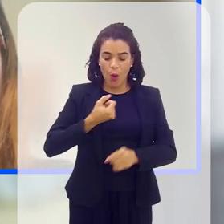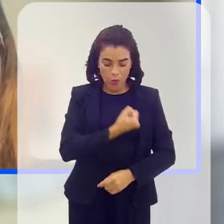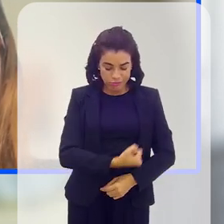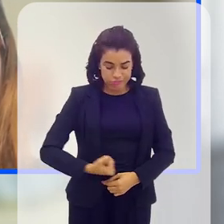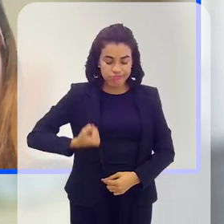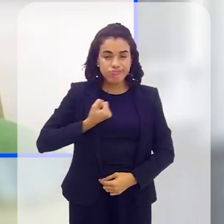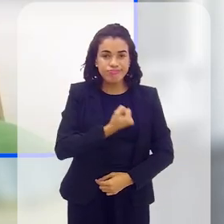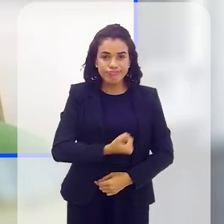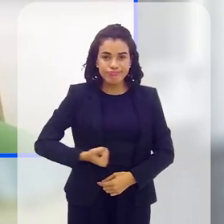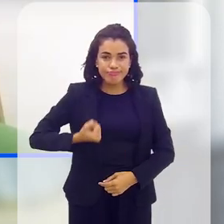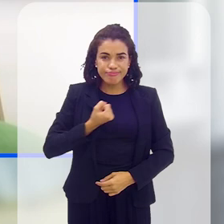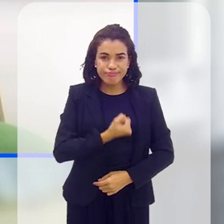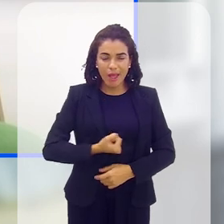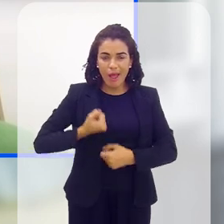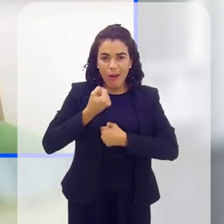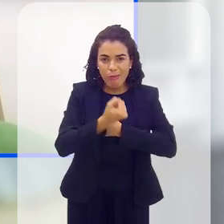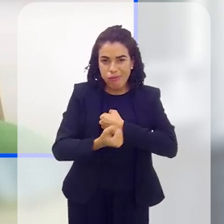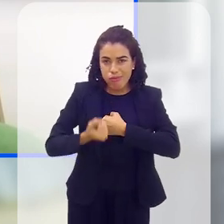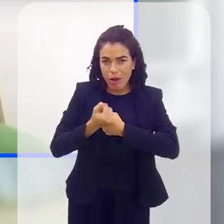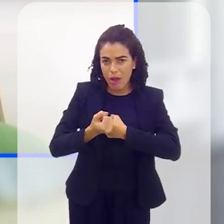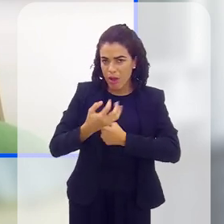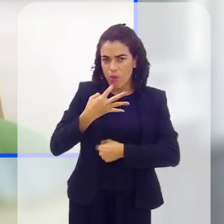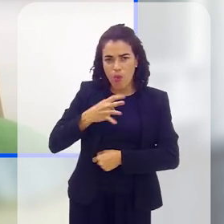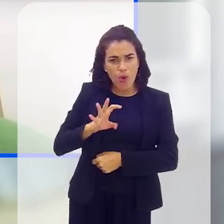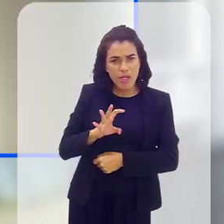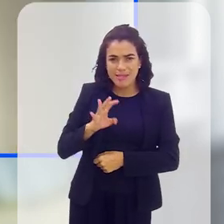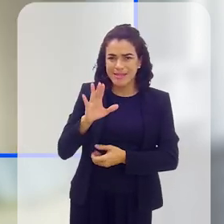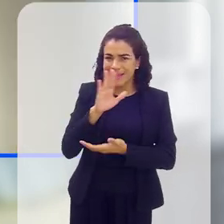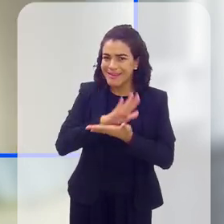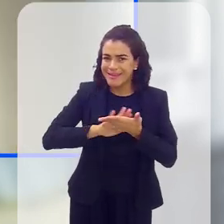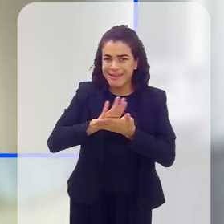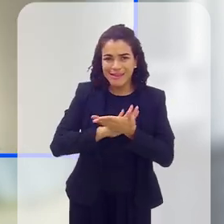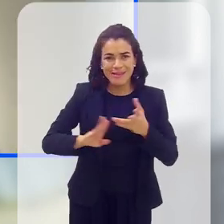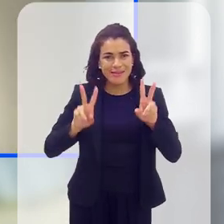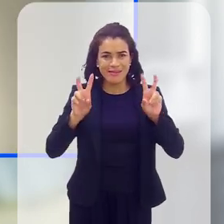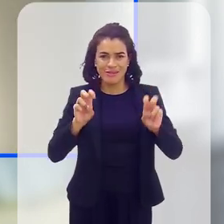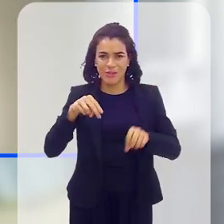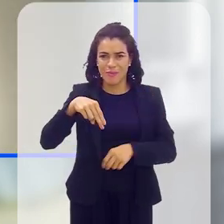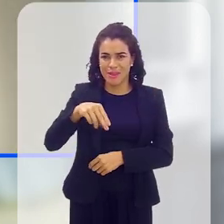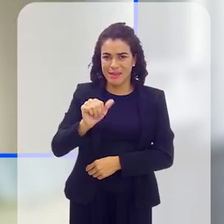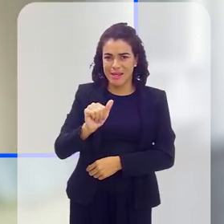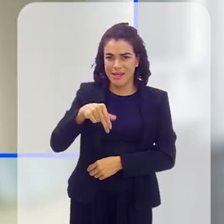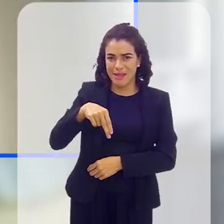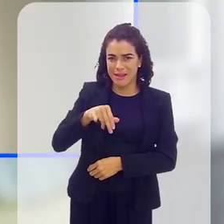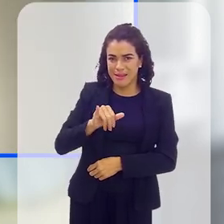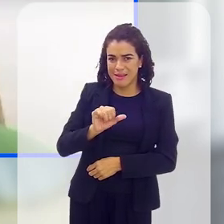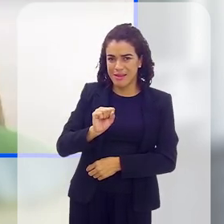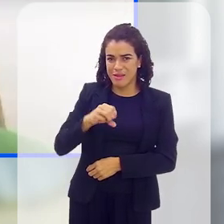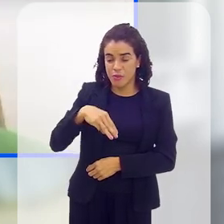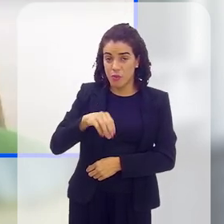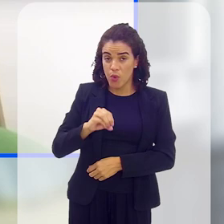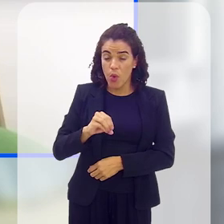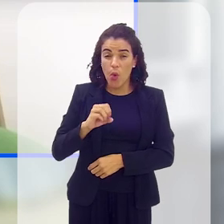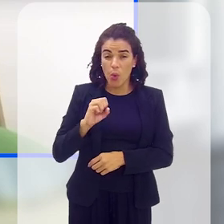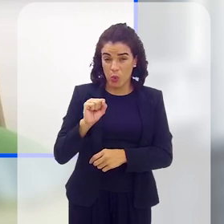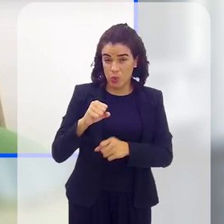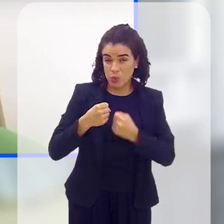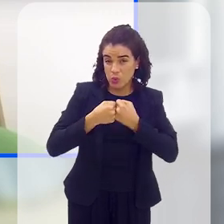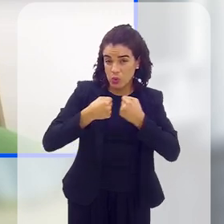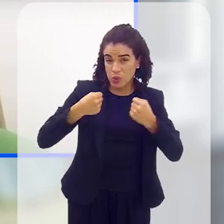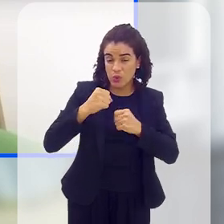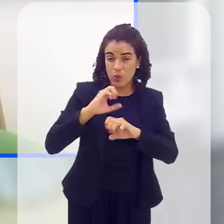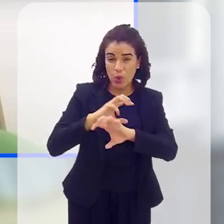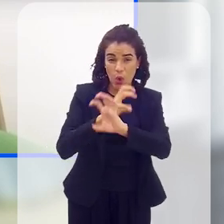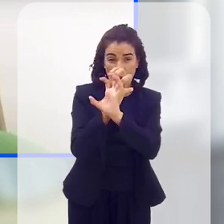rotina, né? Eu não conhecia o que era o nanismo. Na hora que o médico falou, olha, os ossos longos dela